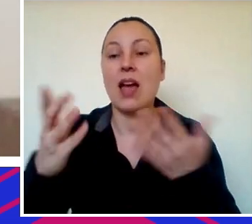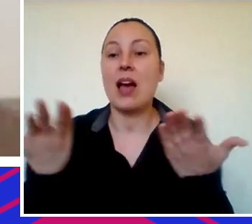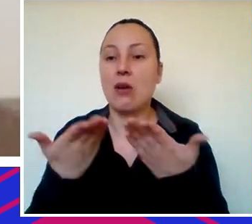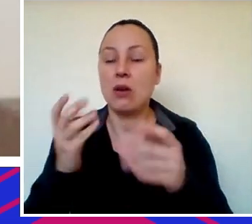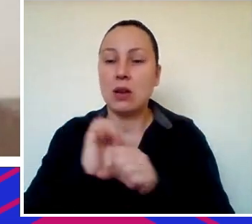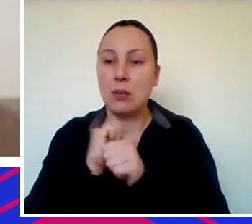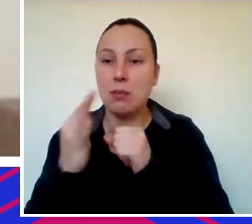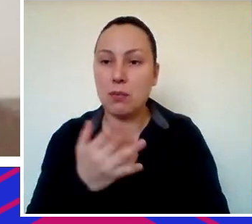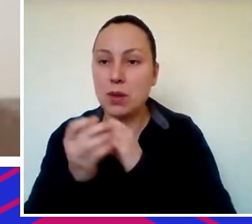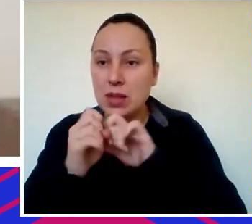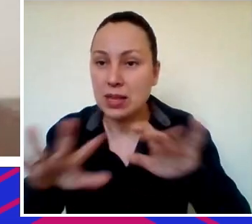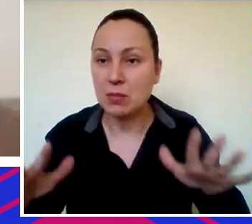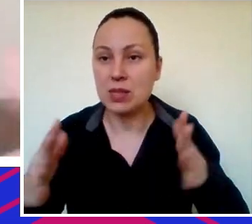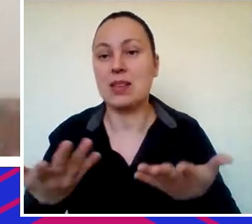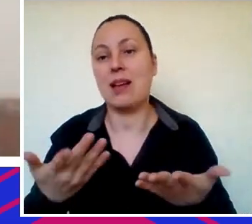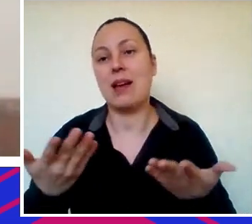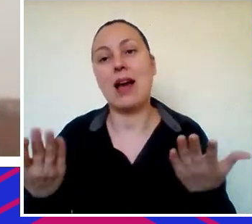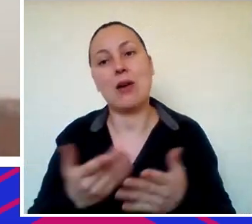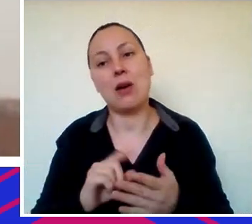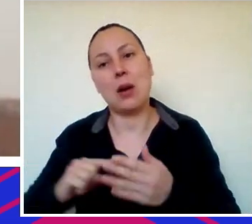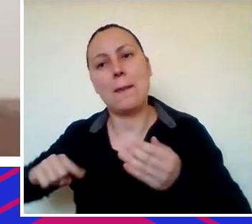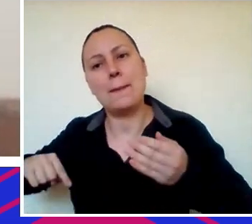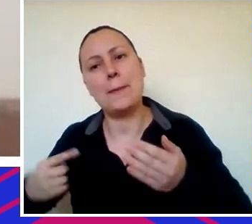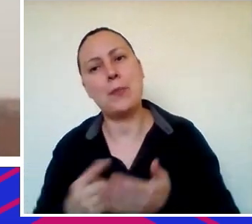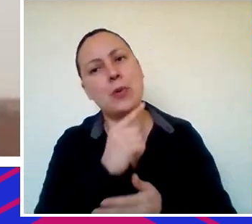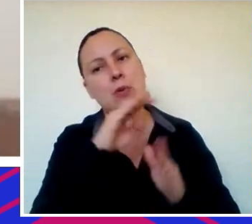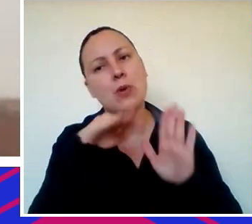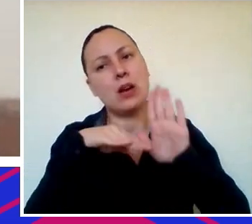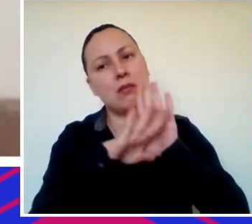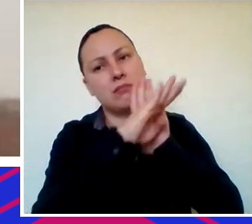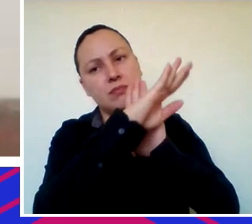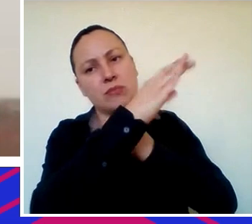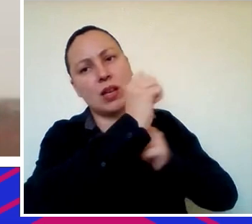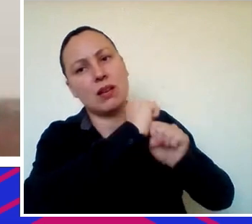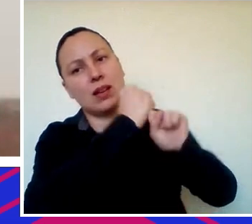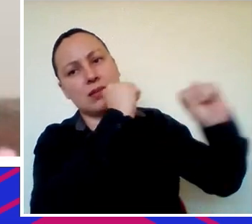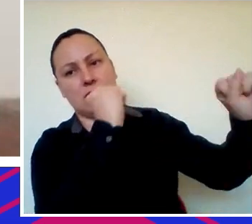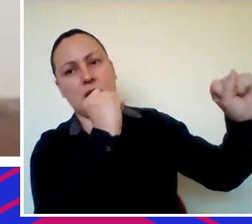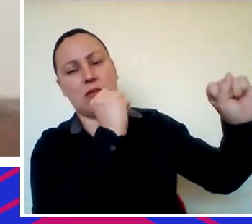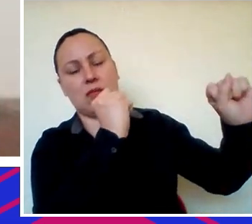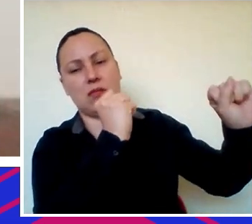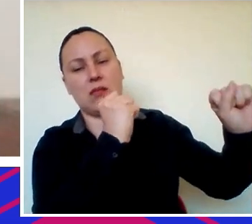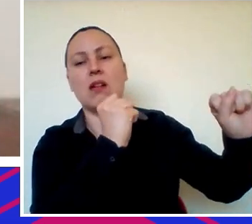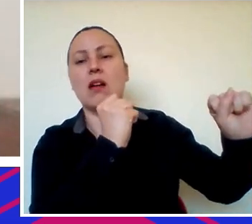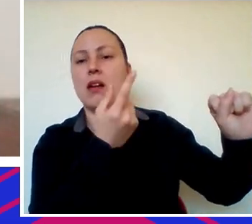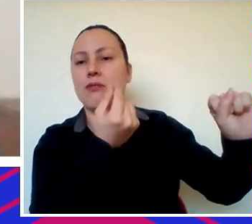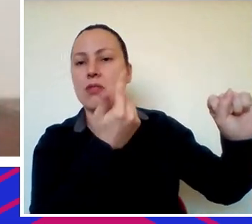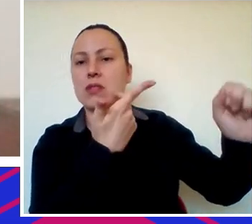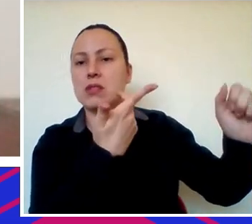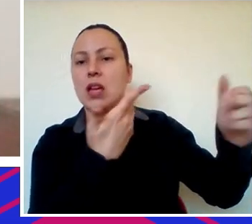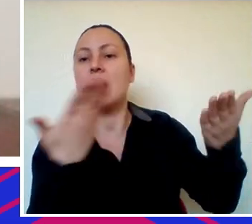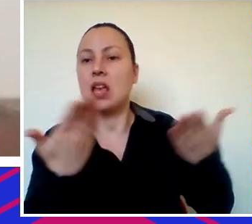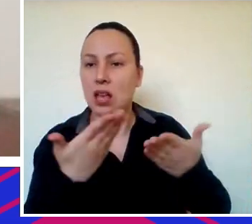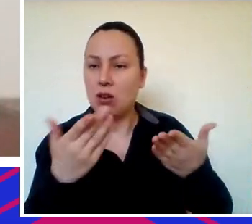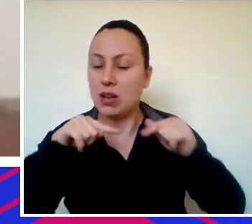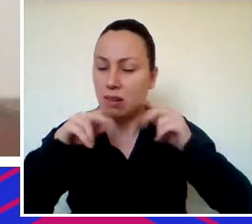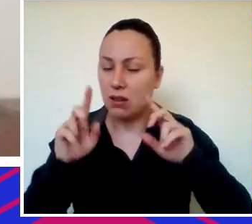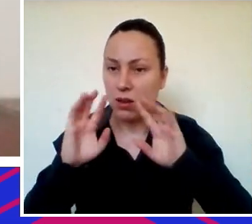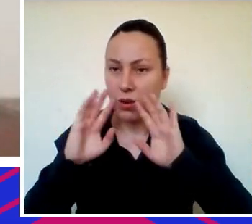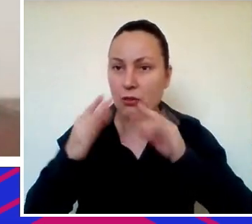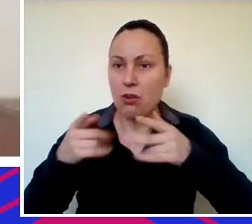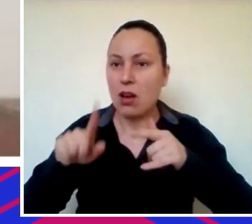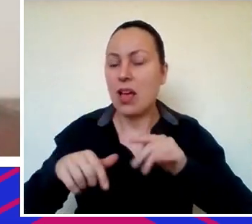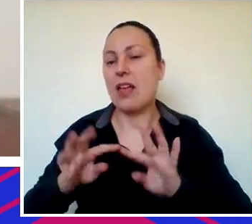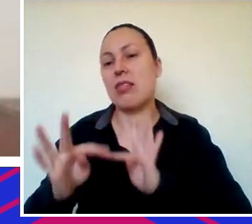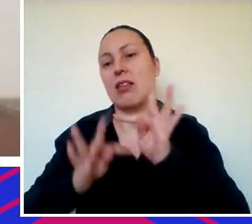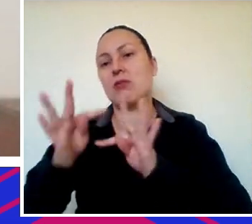que passar por uma curva incrível de crescimento e muito disso vai vir do mundo de tecnologia através das startups